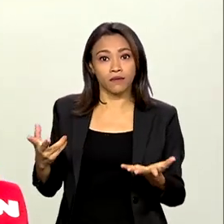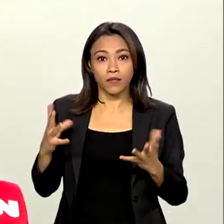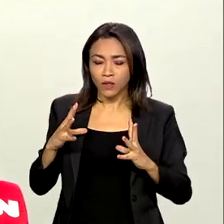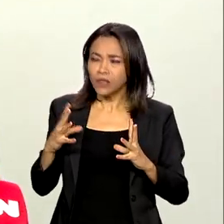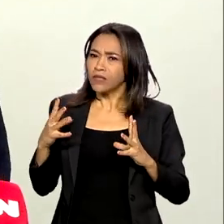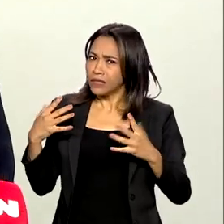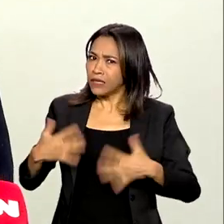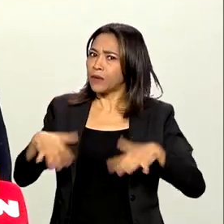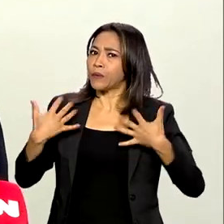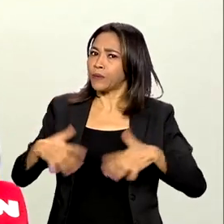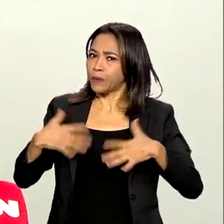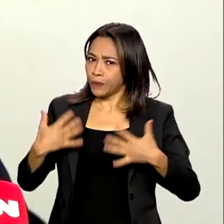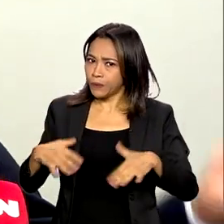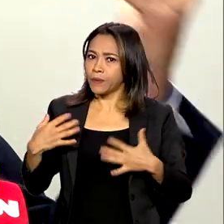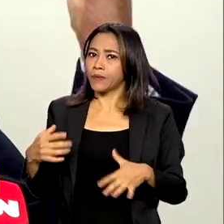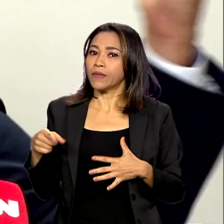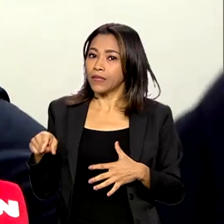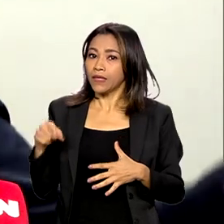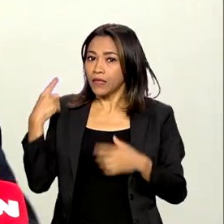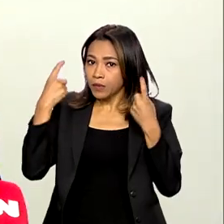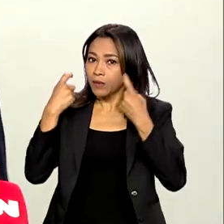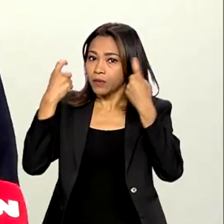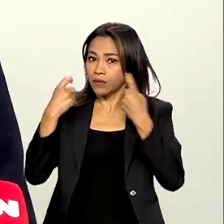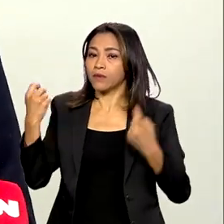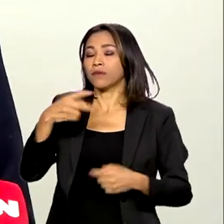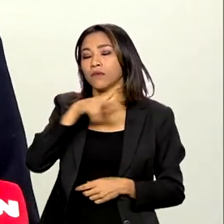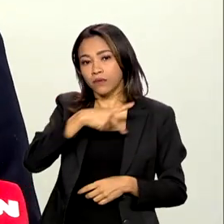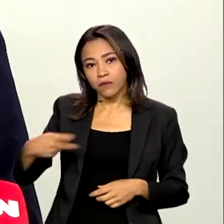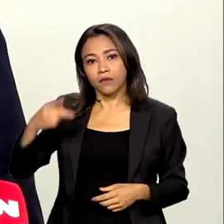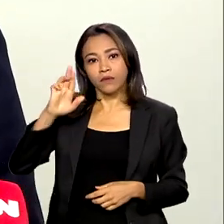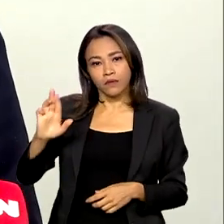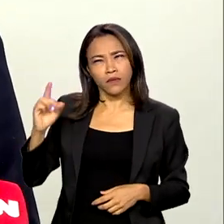muito caro, a agenda externa do presidente Lula desde o seu primeiro mandato.